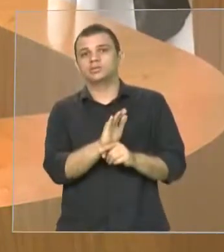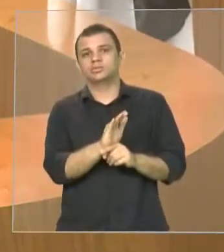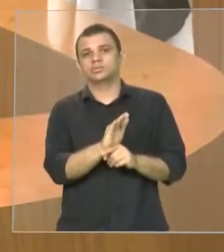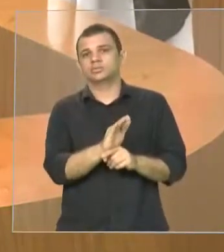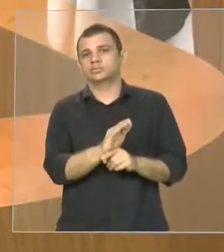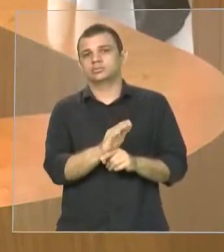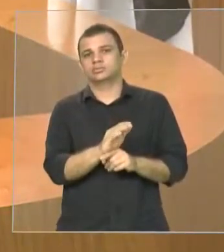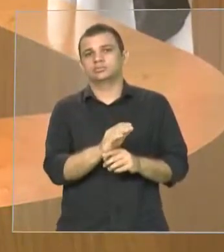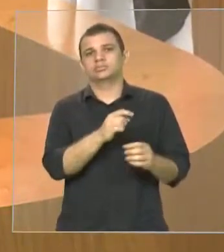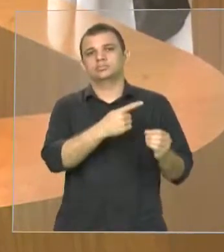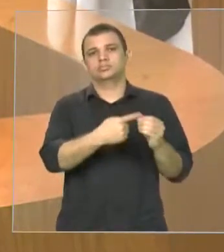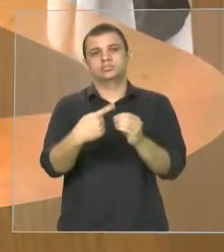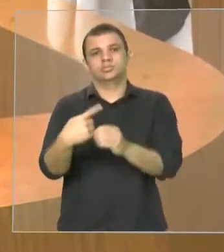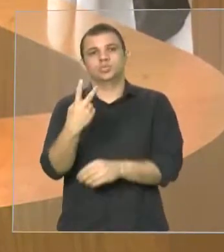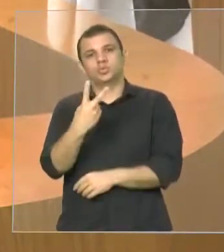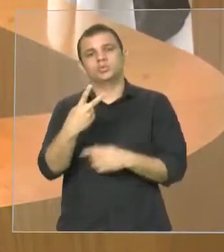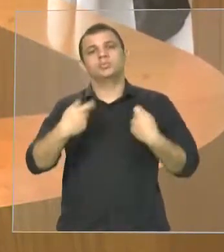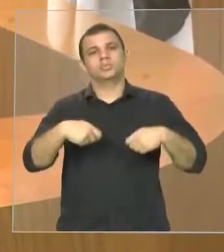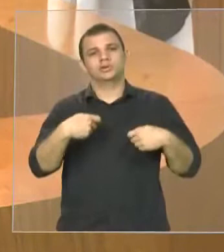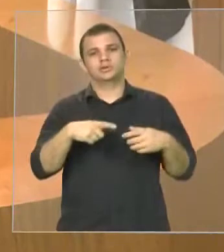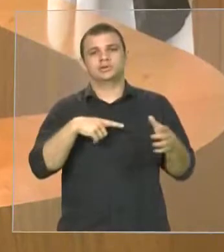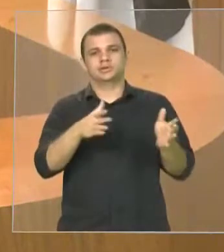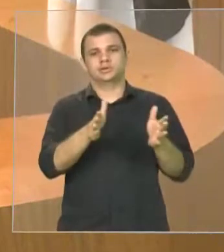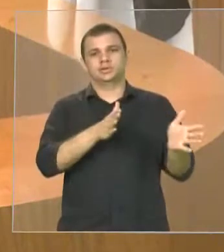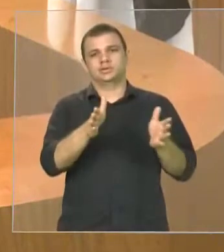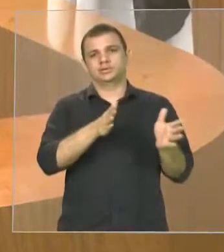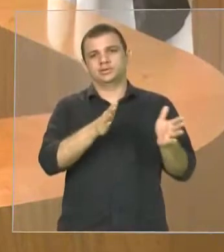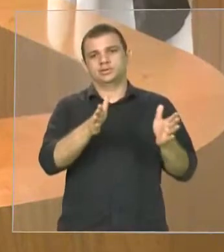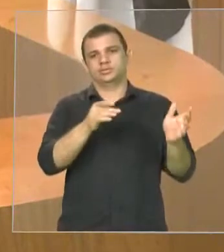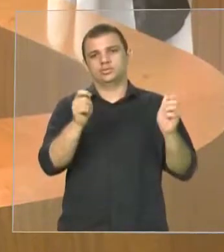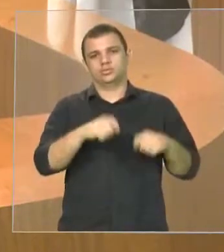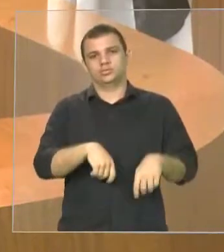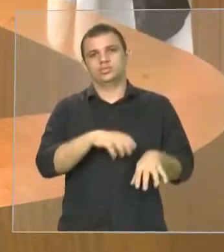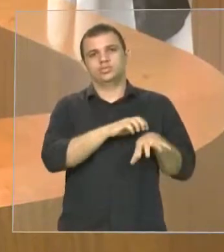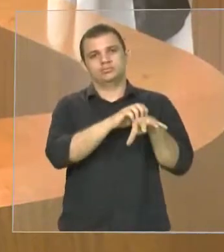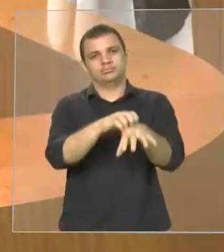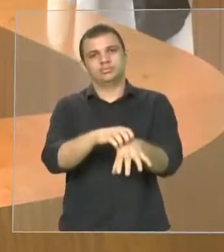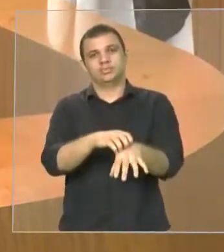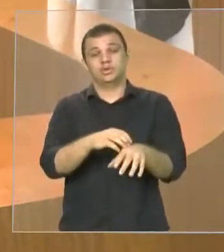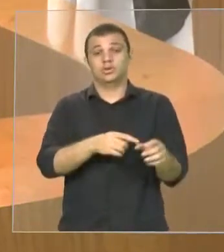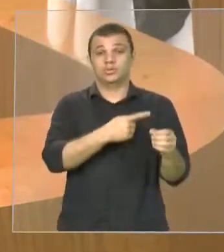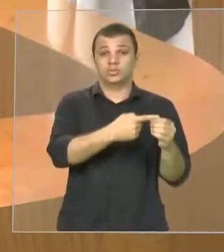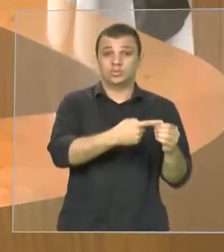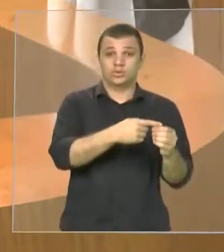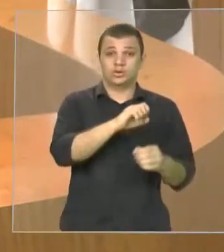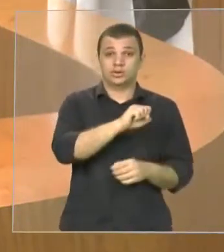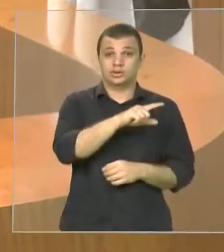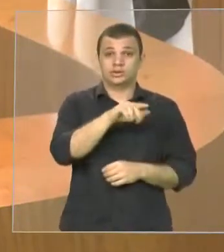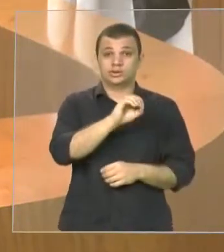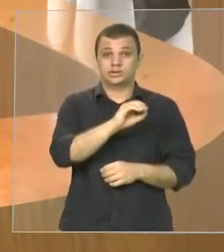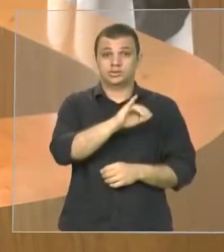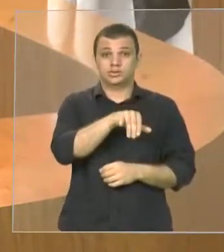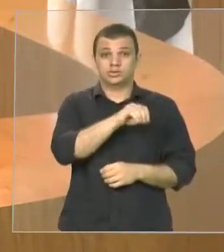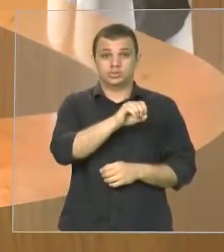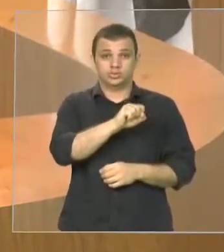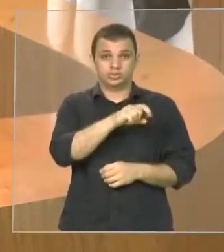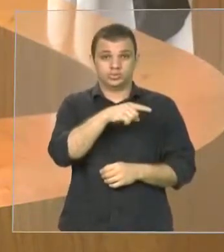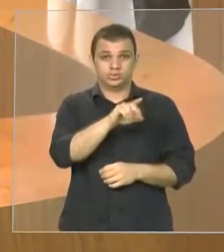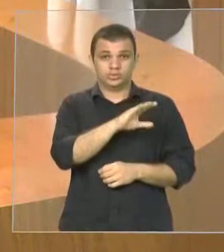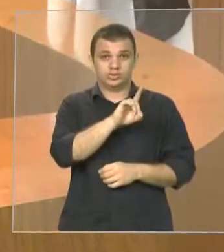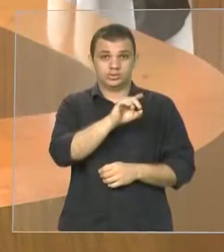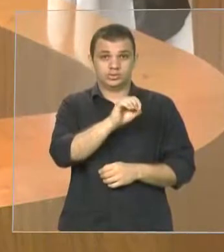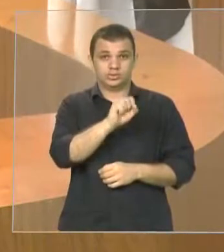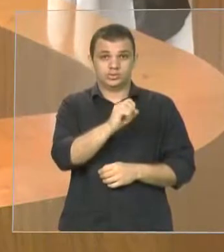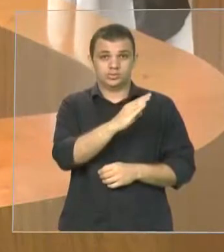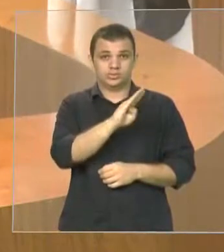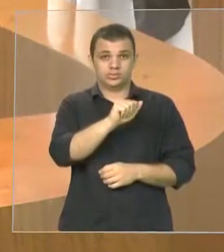municípios que dependem desse acesso para se locomover o município de São José dos Basílios na qual estive também